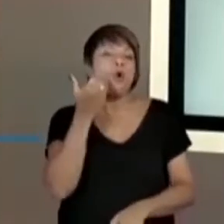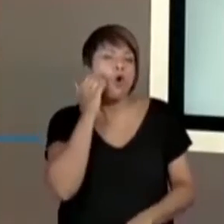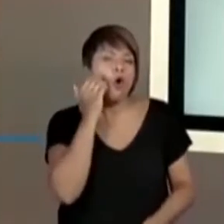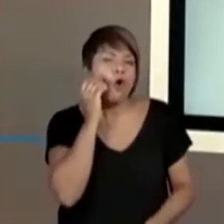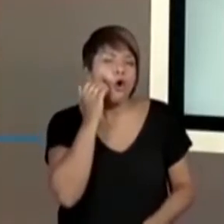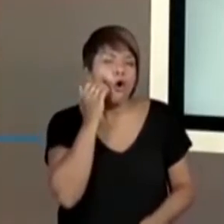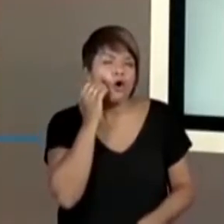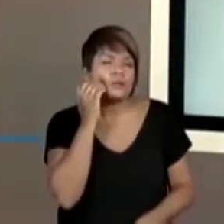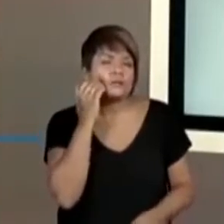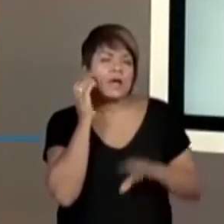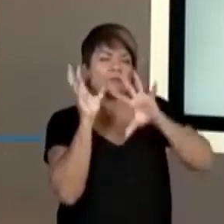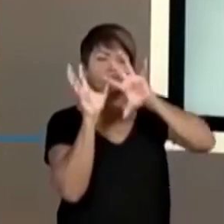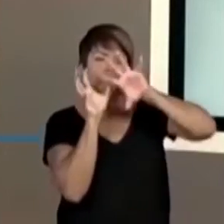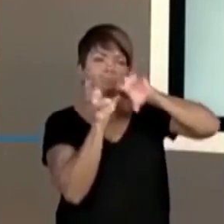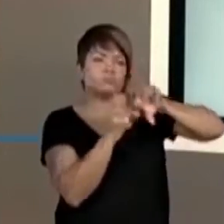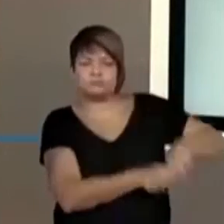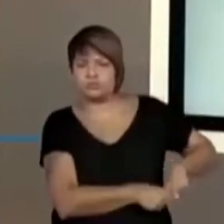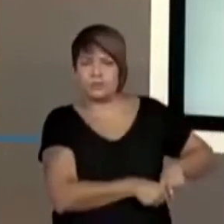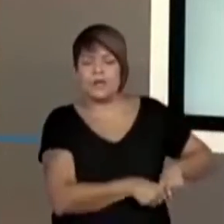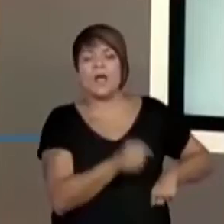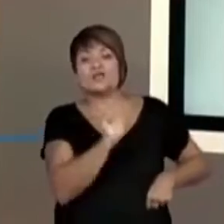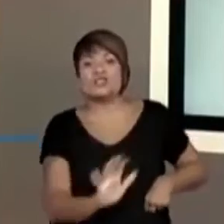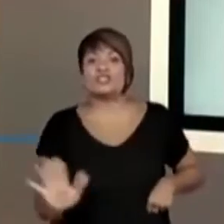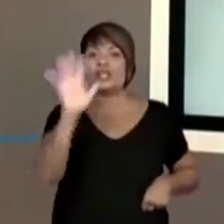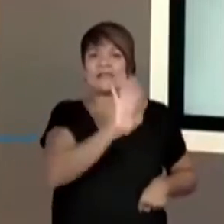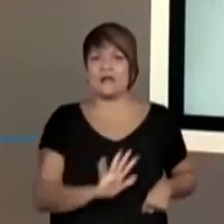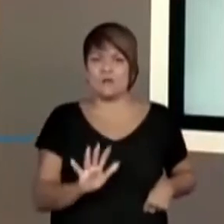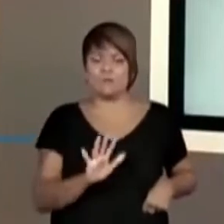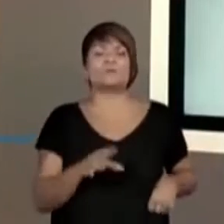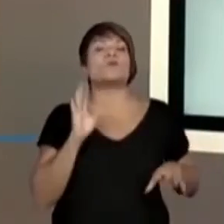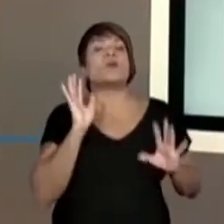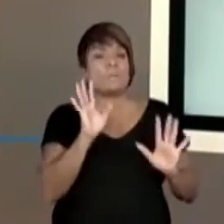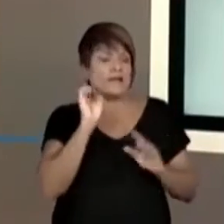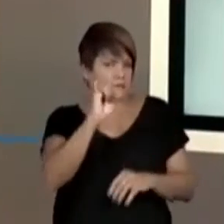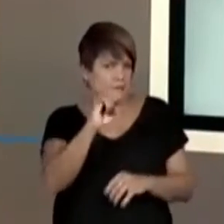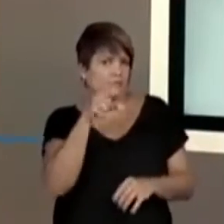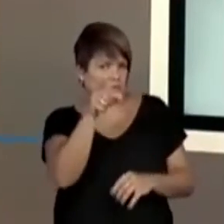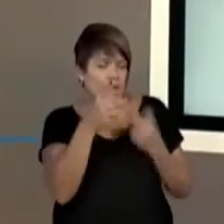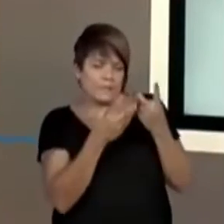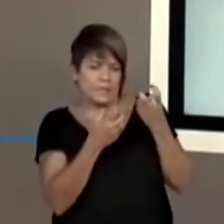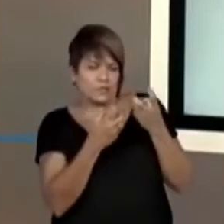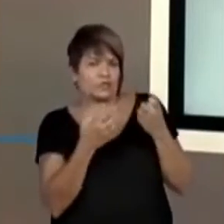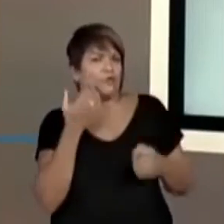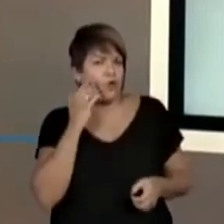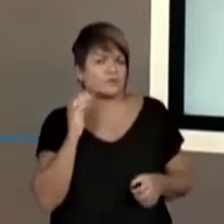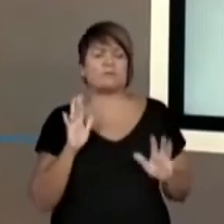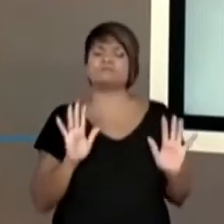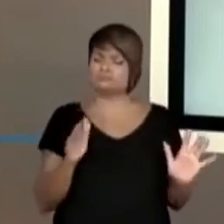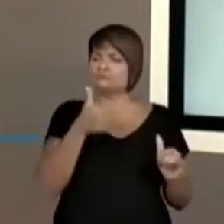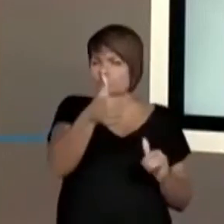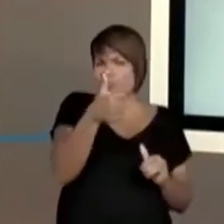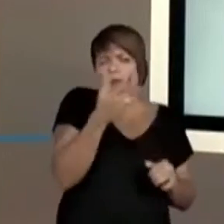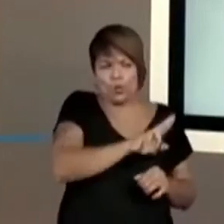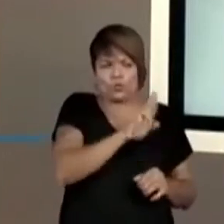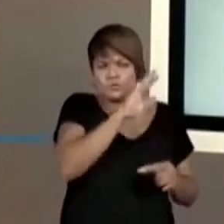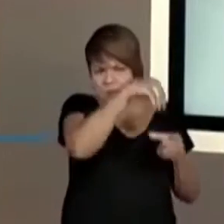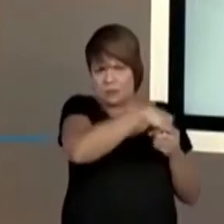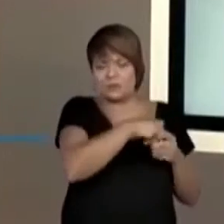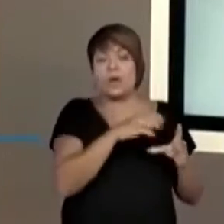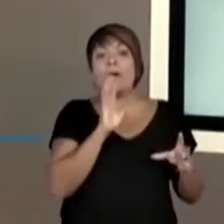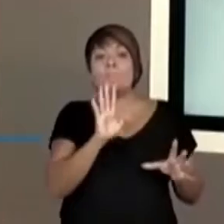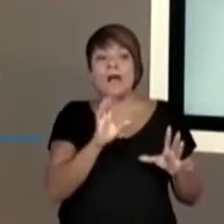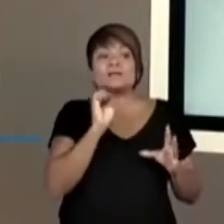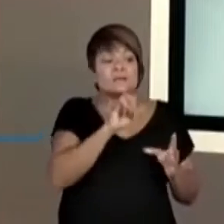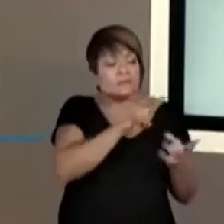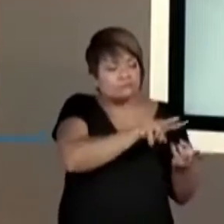logo mais vai entrar em desuso. Mas, por enquanto, quem tem só esse, tudo bem, ele não vai sair do ar. Mas, quem puder, já ir